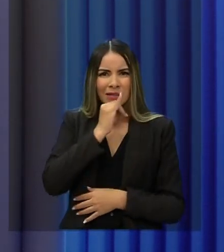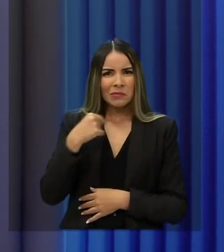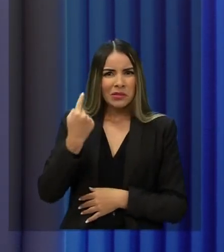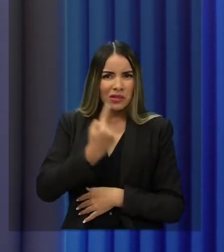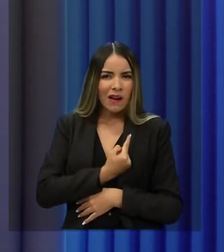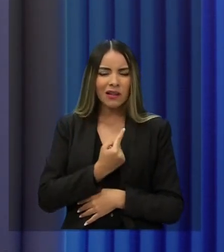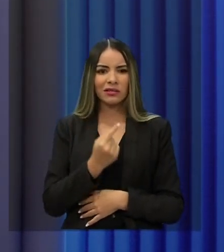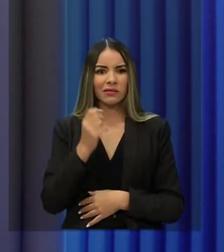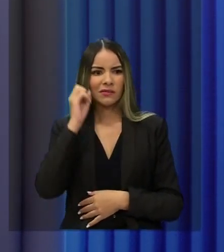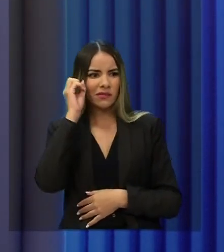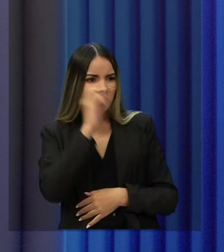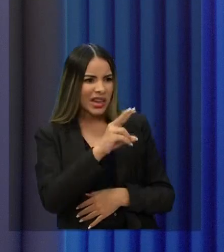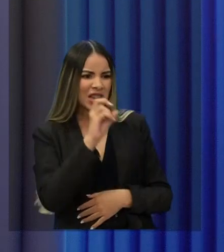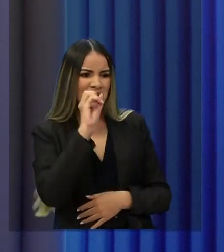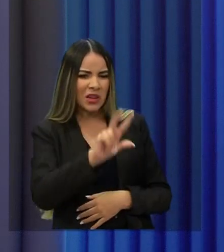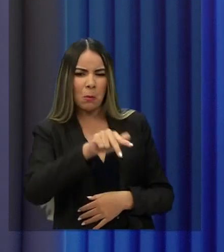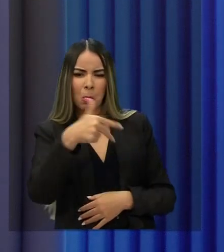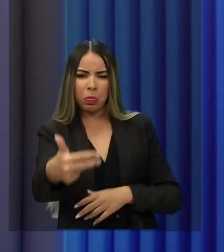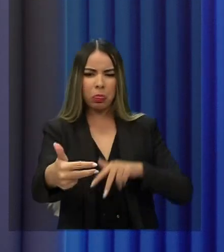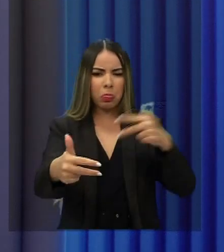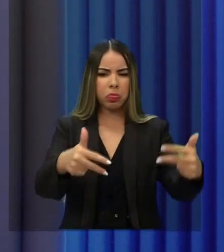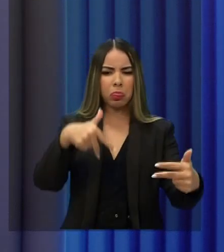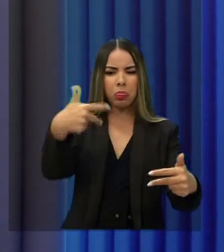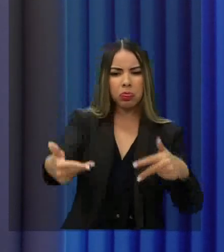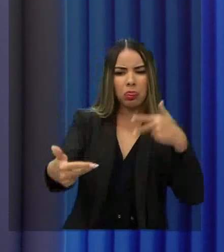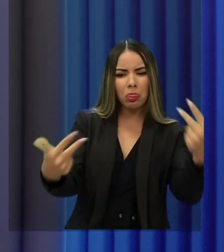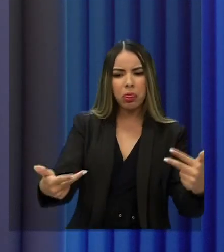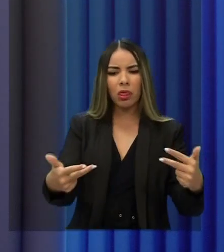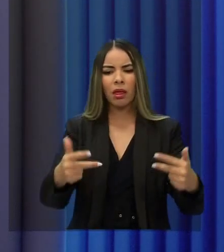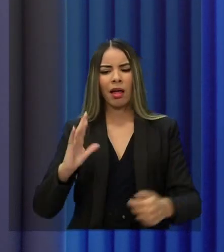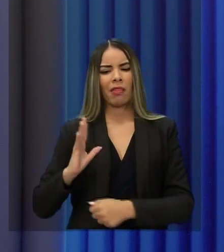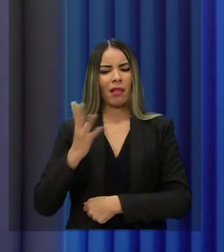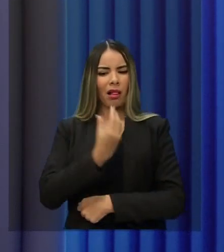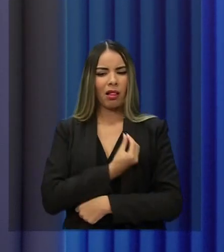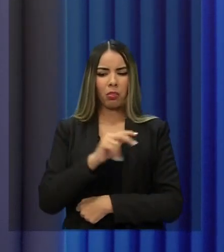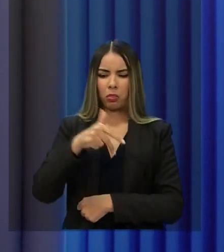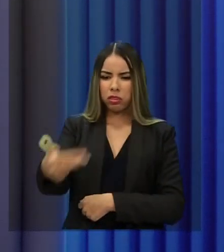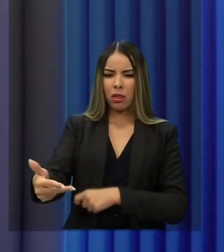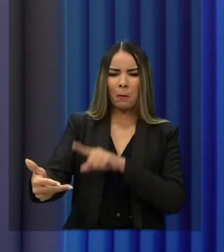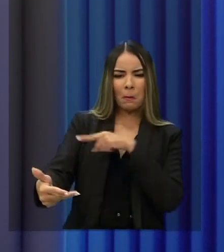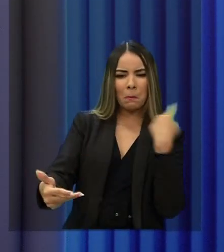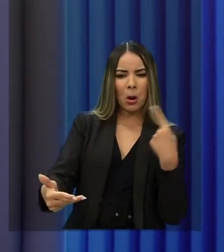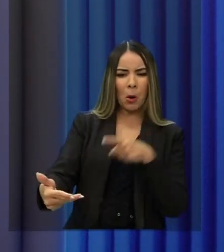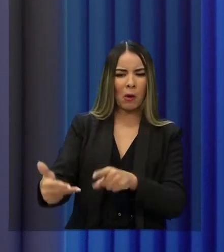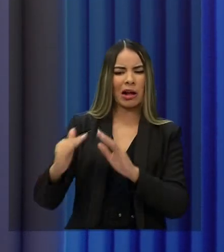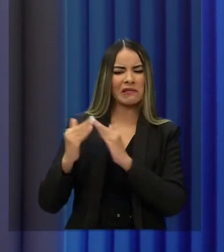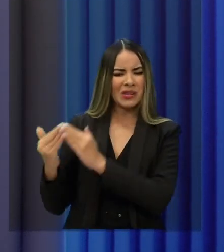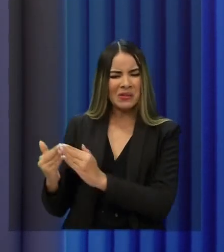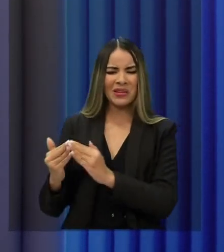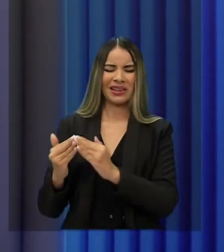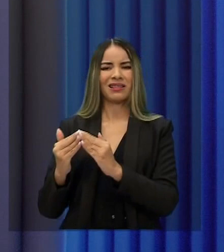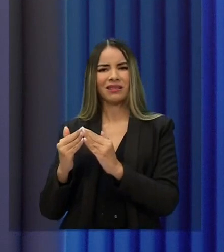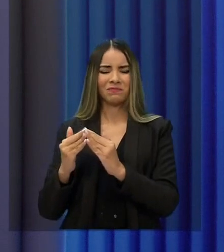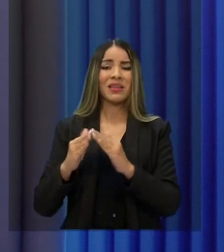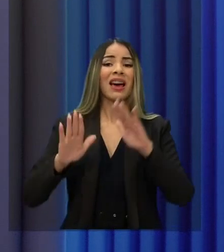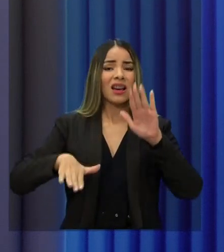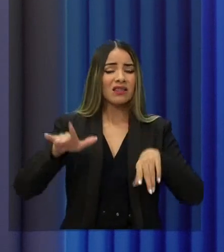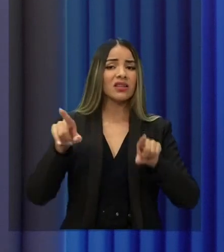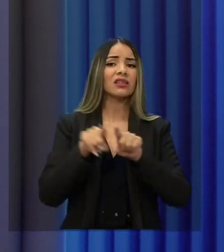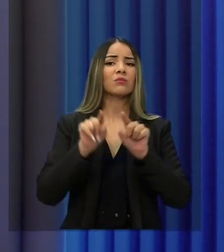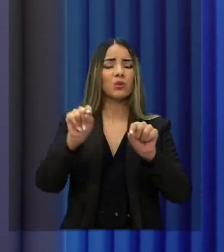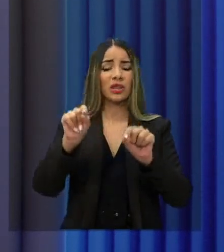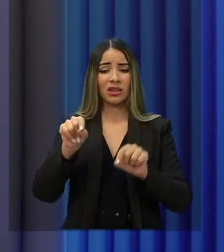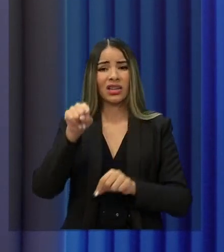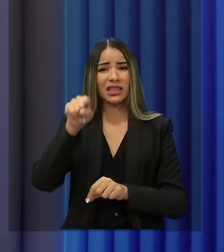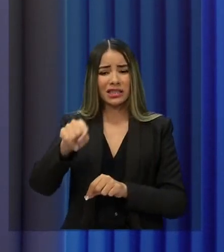amanheça com corpos de pessoas transexuais encontradas na periferia de Fortaleza mortas, muitas vezes tudo